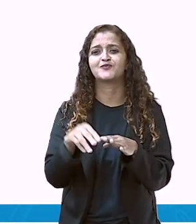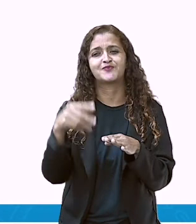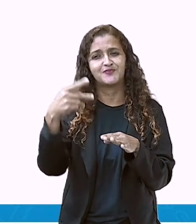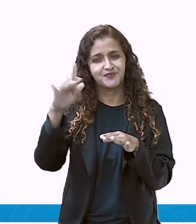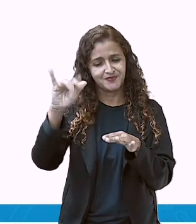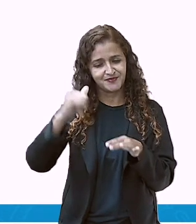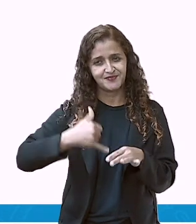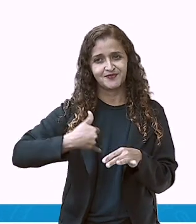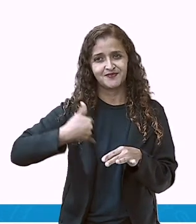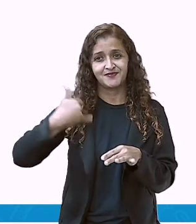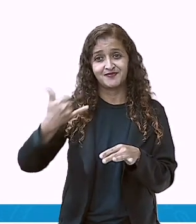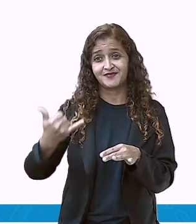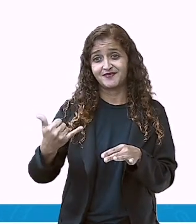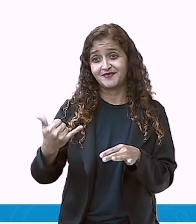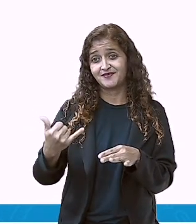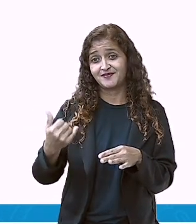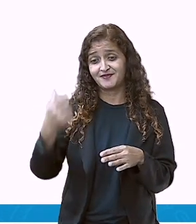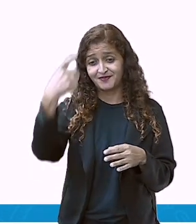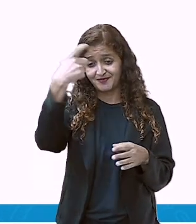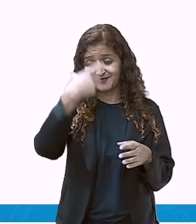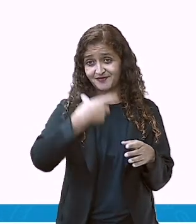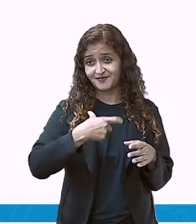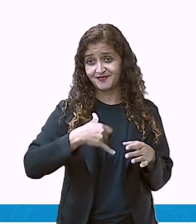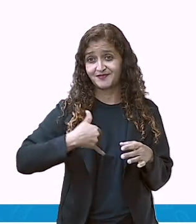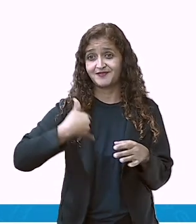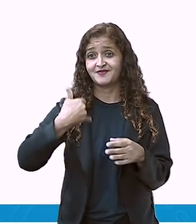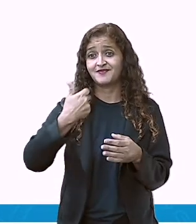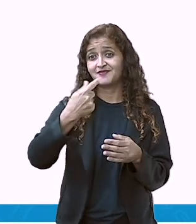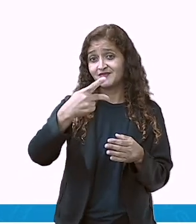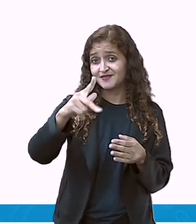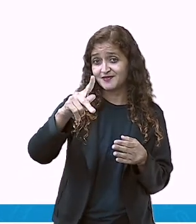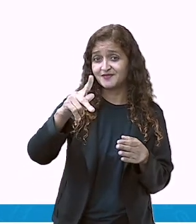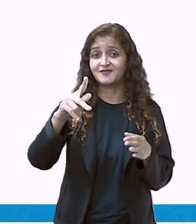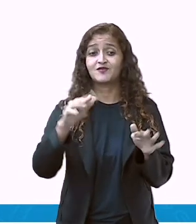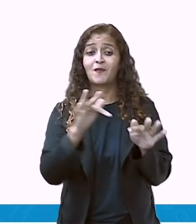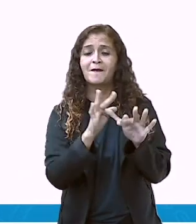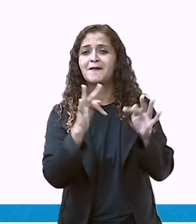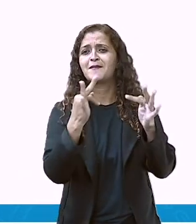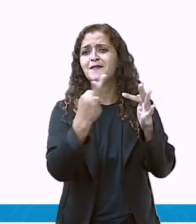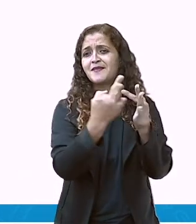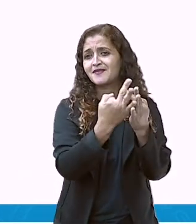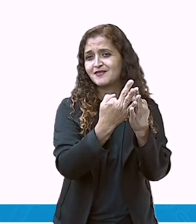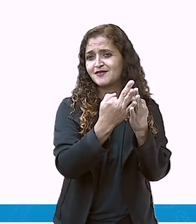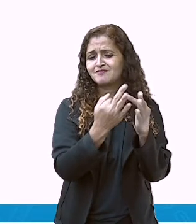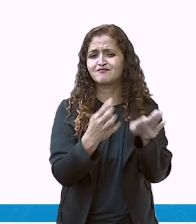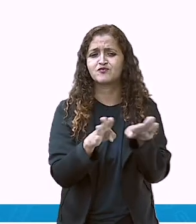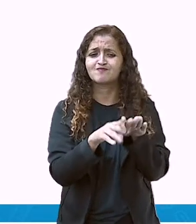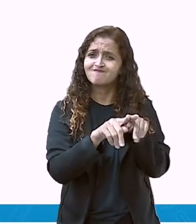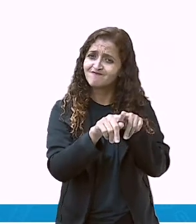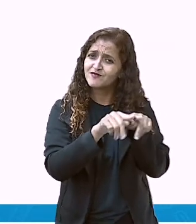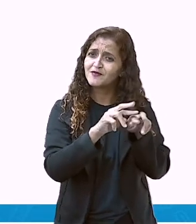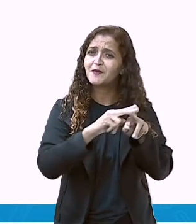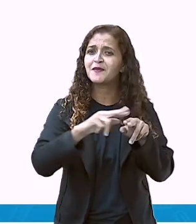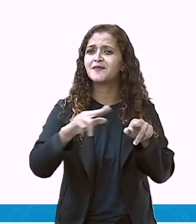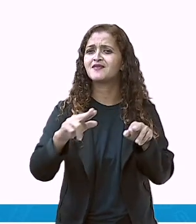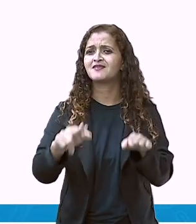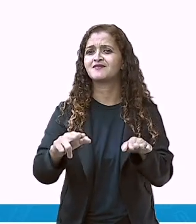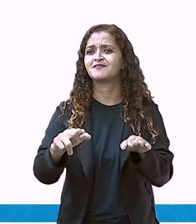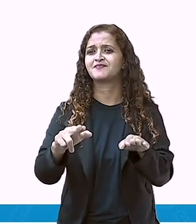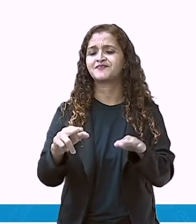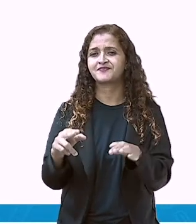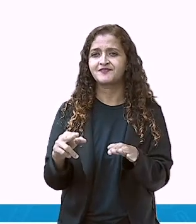é isso mesmo? O meu aniversário, o seu, do seu pai, da sua mãe, dos seus irmãos, dos seus avós.